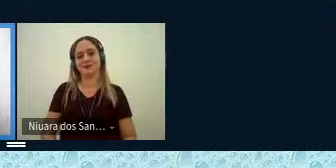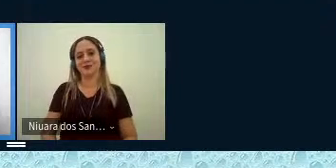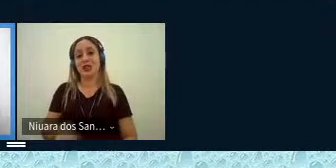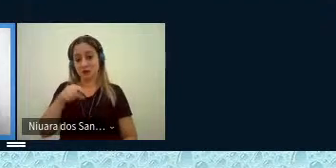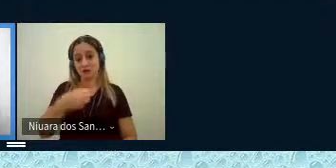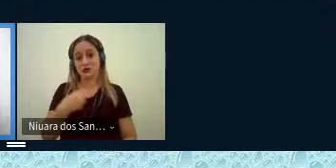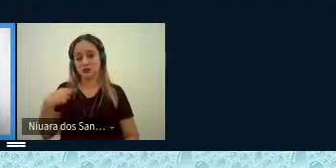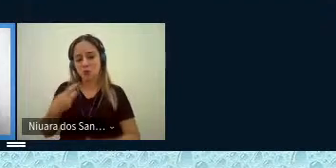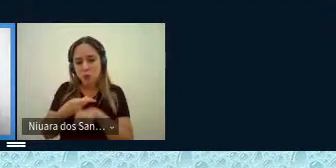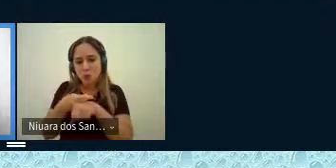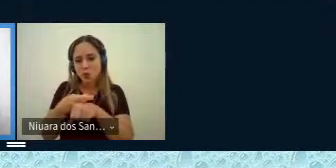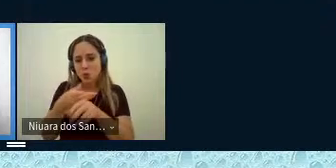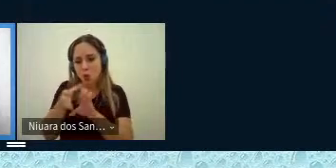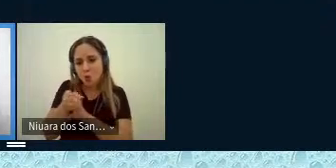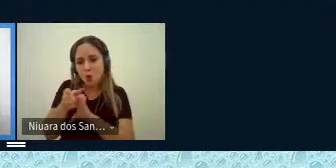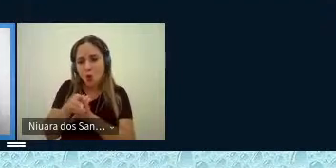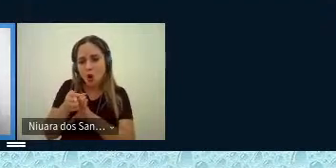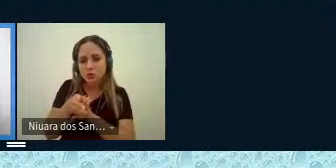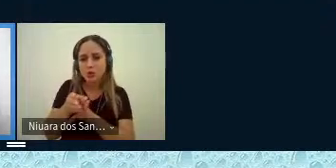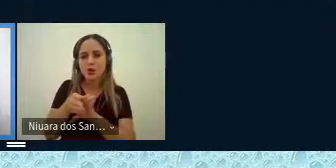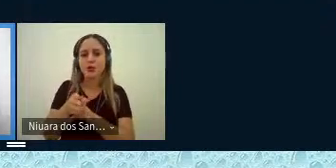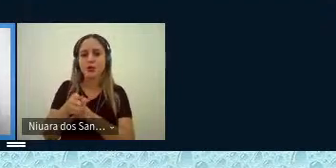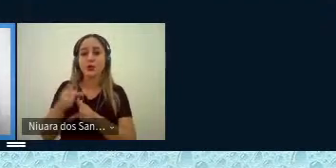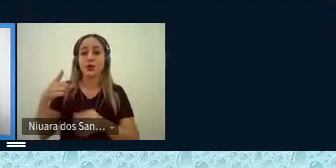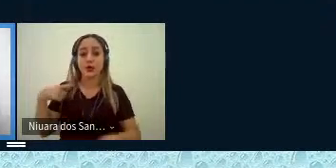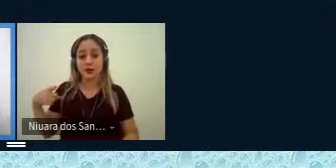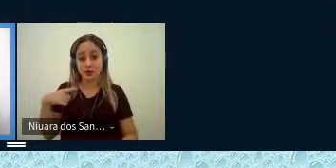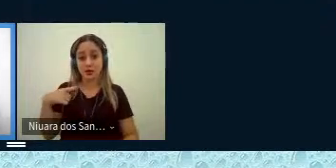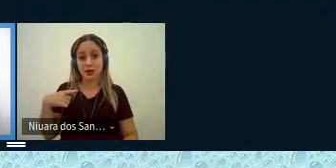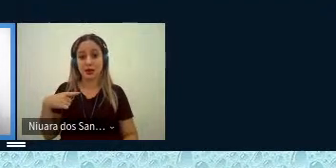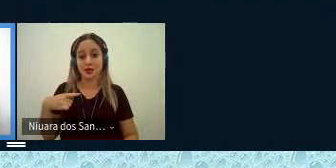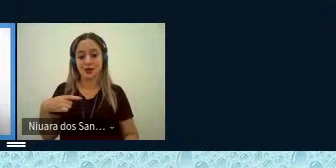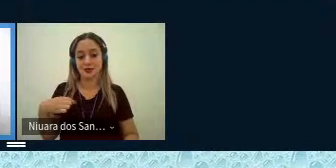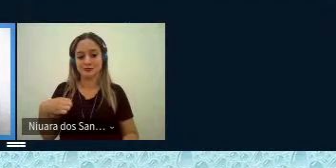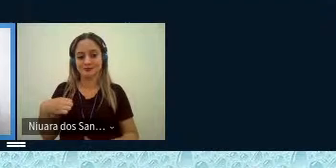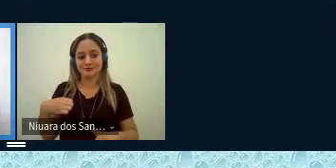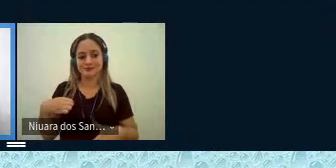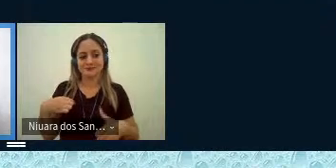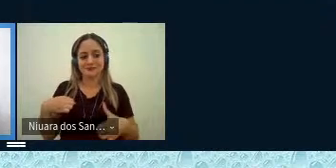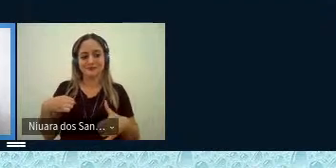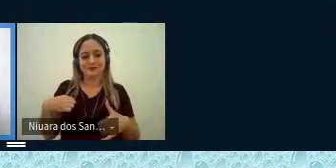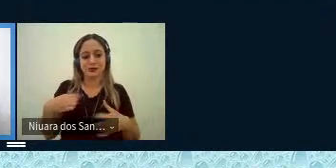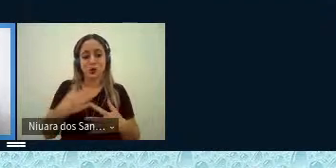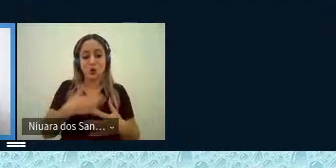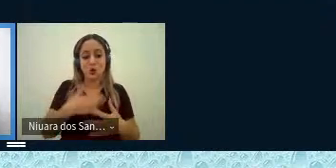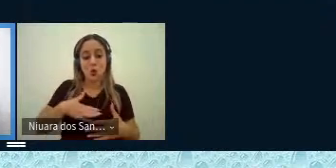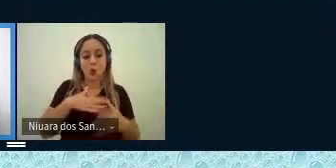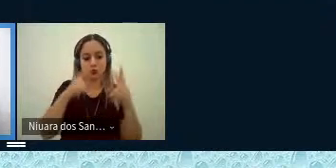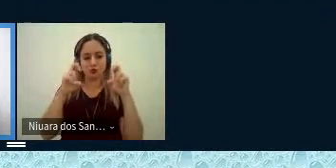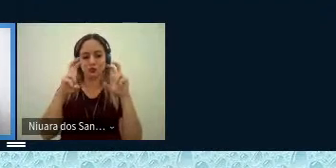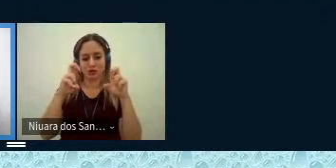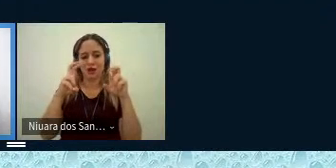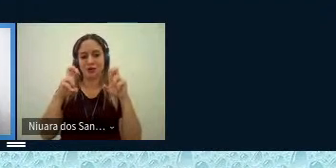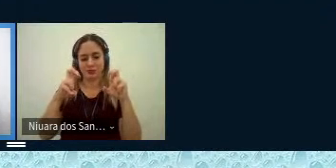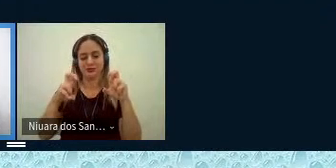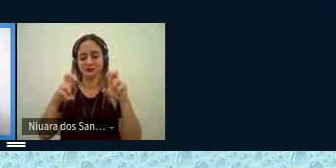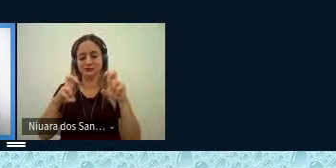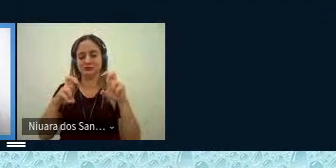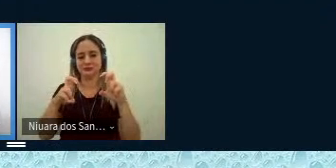vocês procurem um orientador que tenha uma certa afinidade com o objeto que vocês estudam e para mim